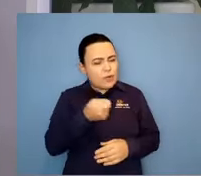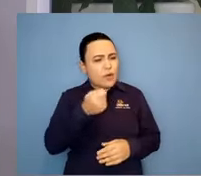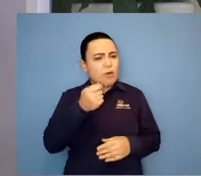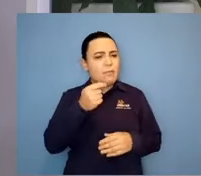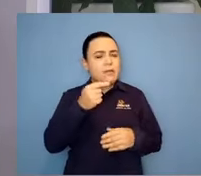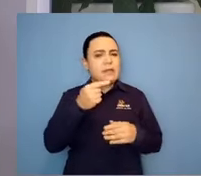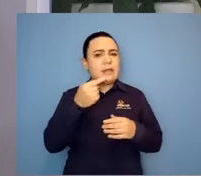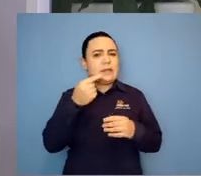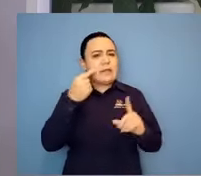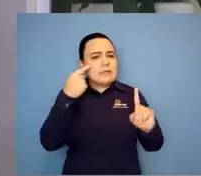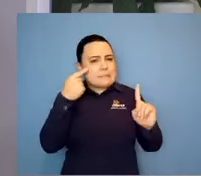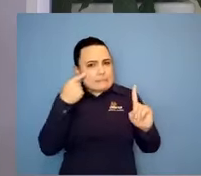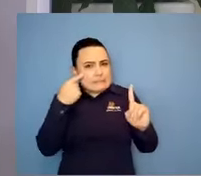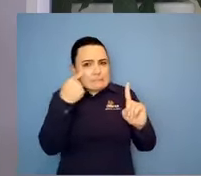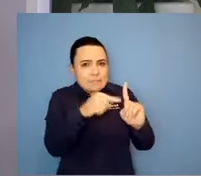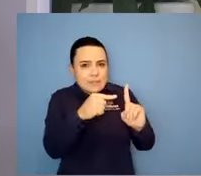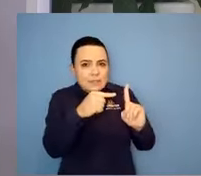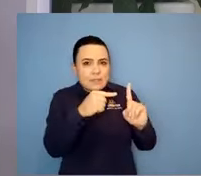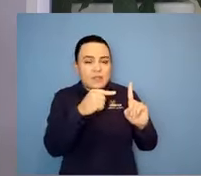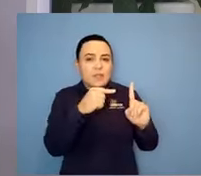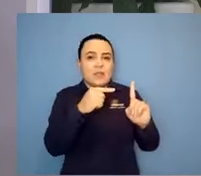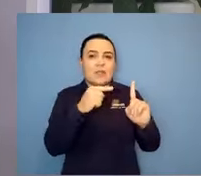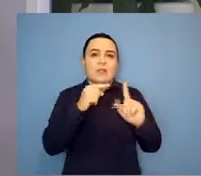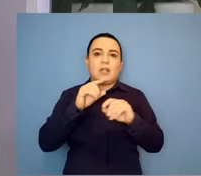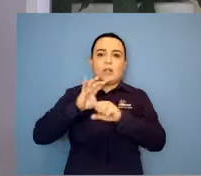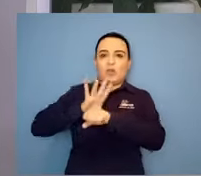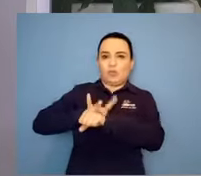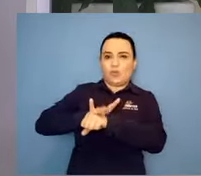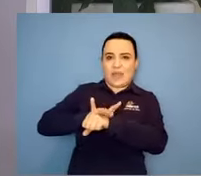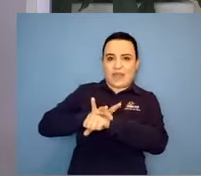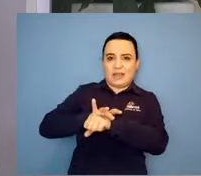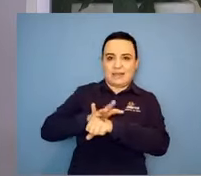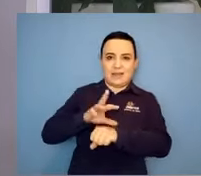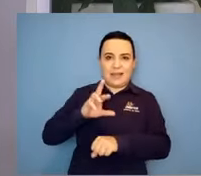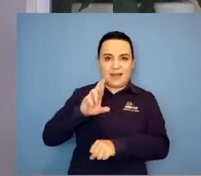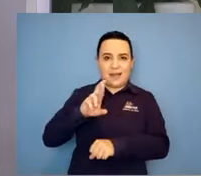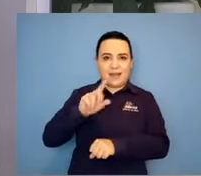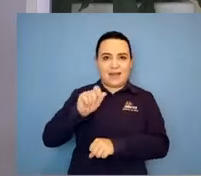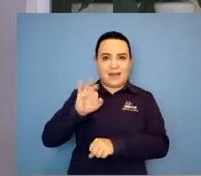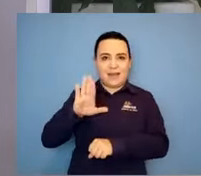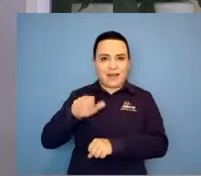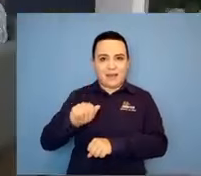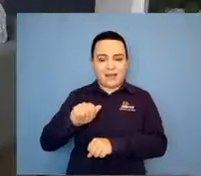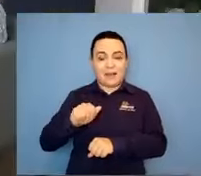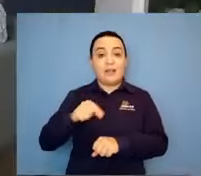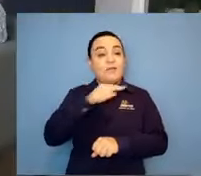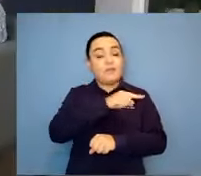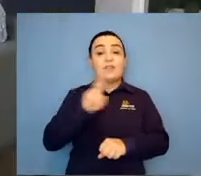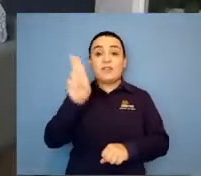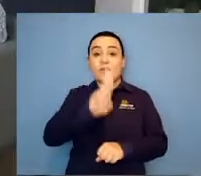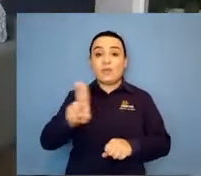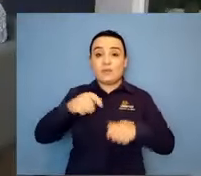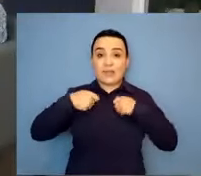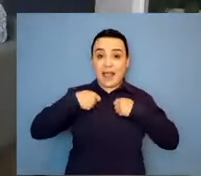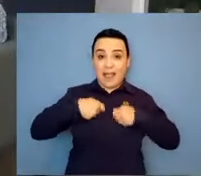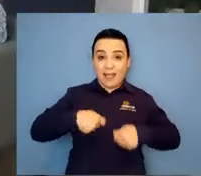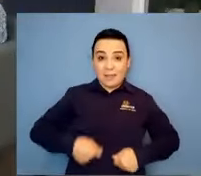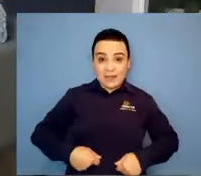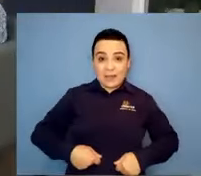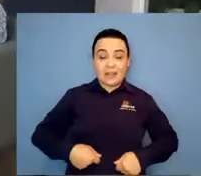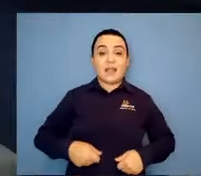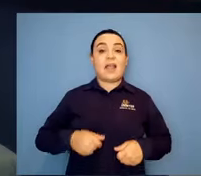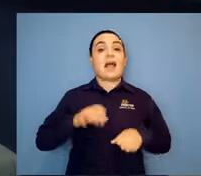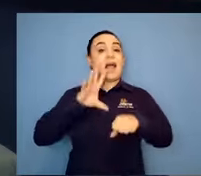diagnóstico precoce, que seria o ideal, né? E você usa uma camiseta que diz a doença pode ser rara. O